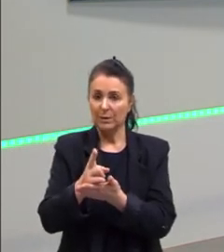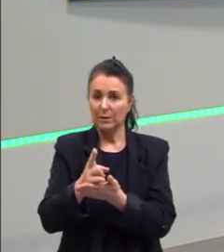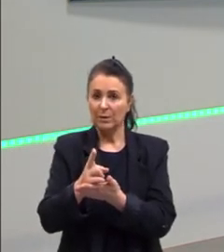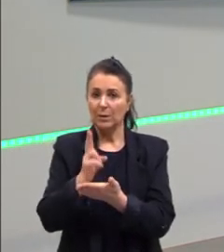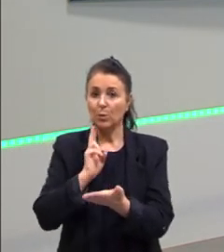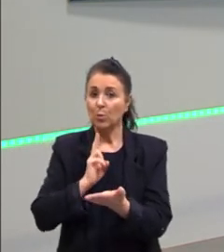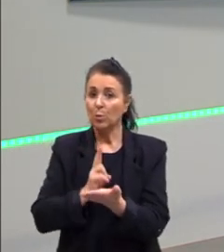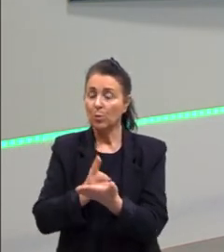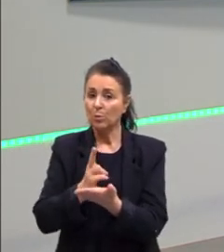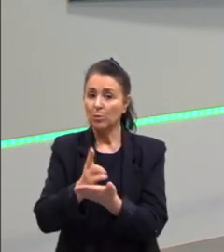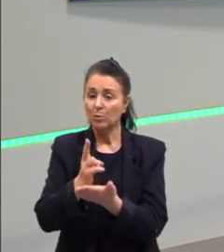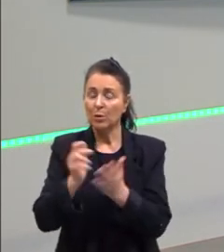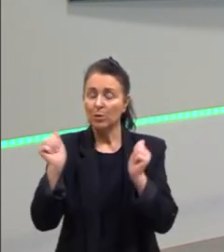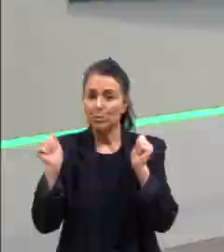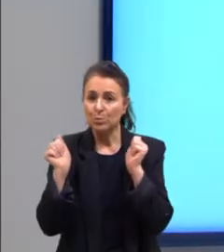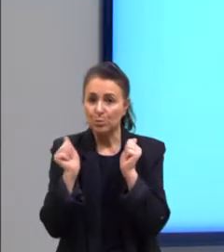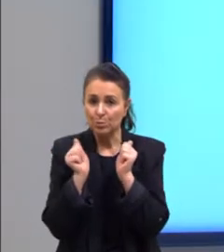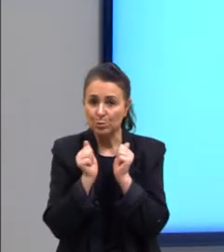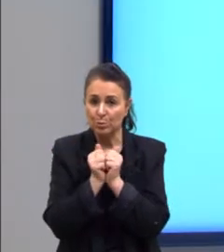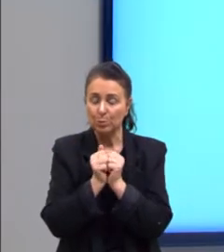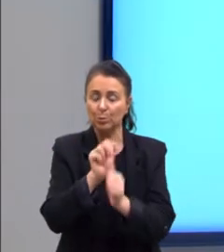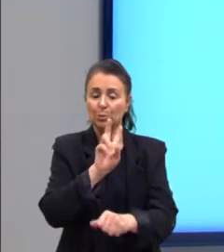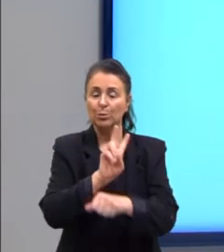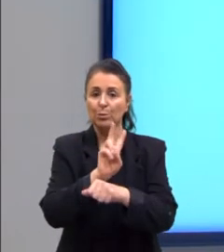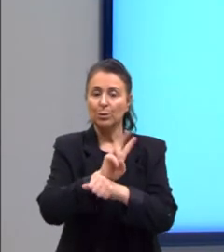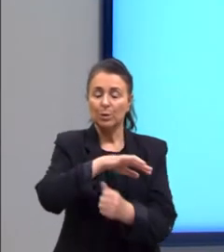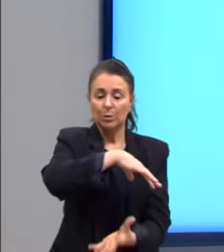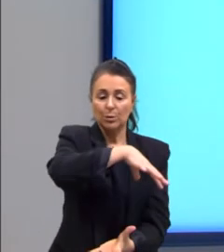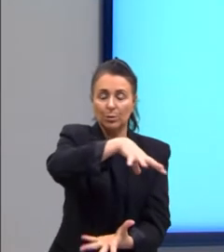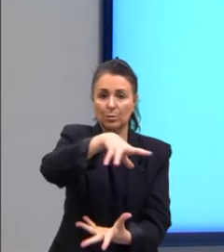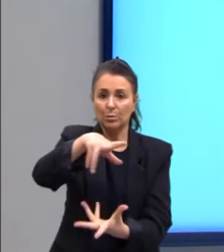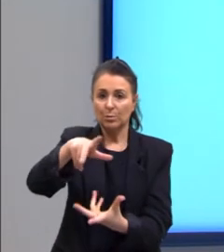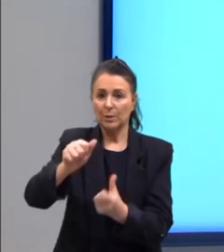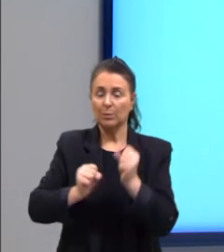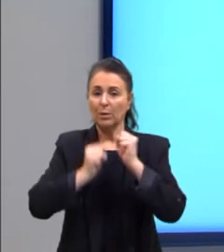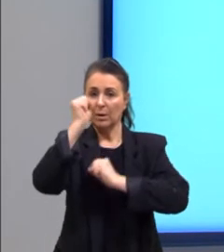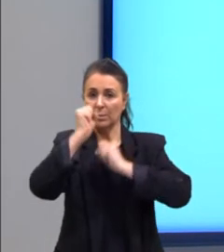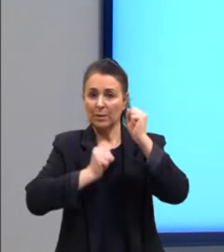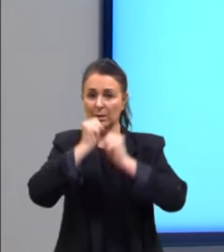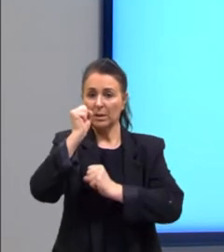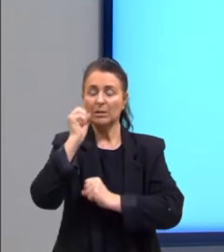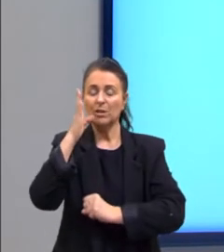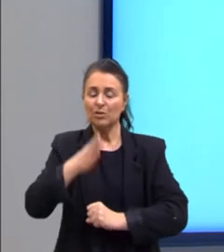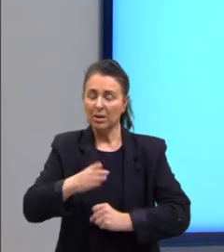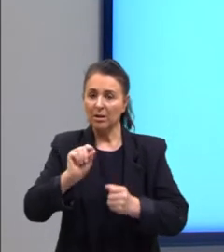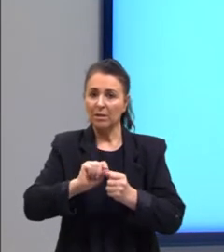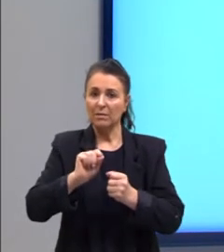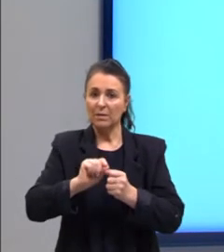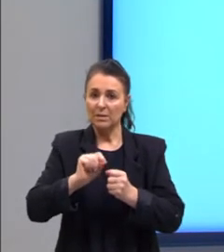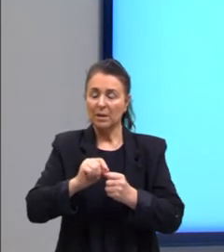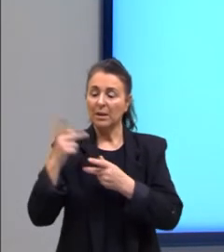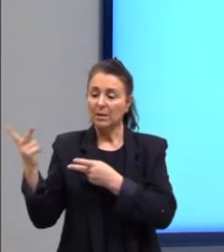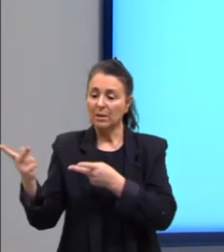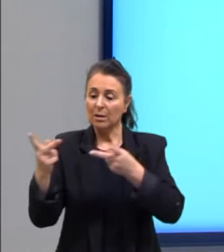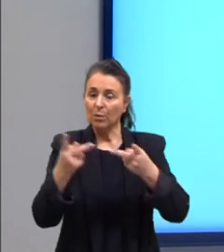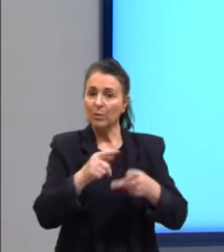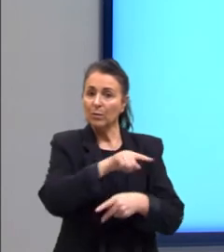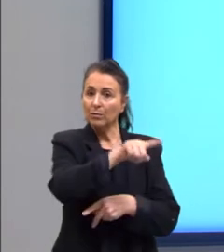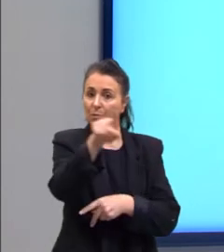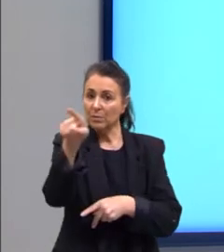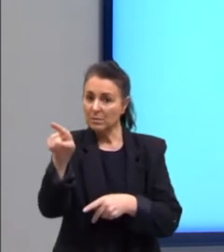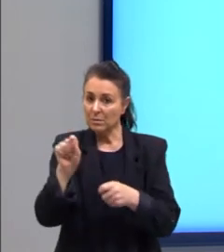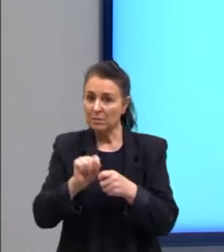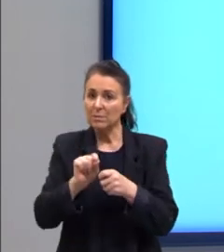atuar em conjunto na preservação do planeta. A empresa já está fazendo a parte dela e ela está convidando você para atuar